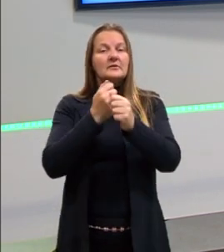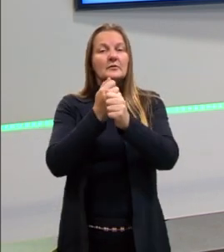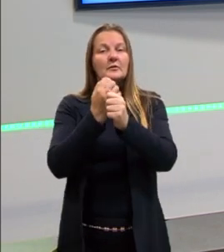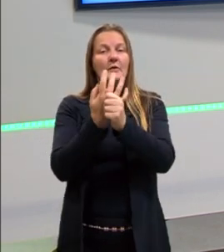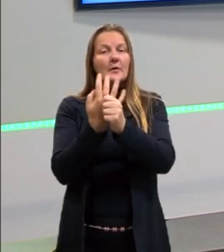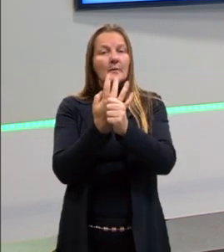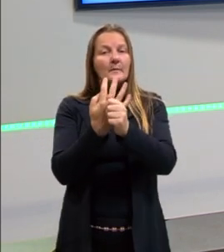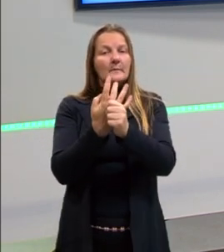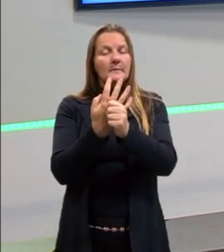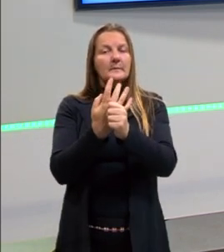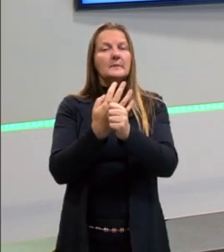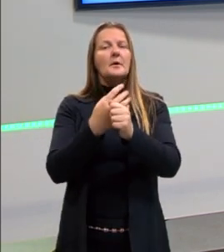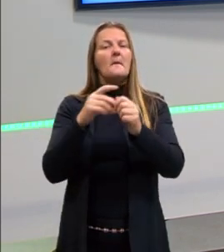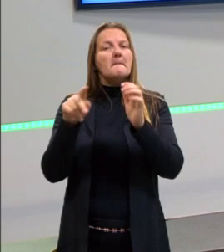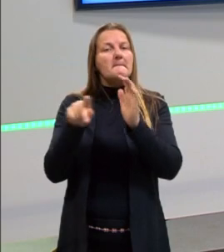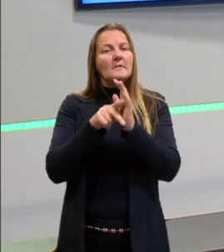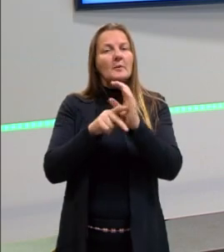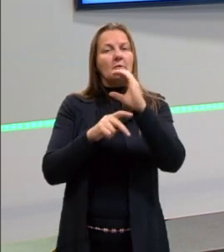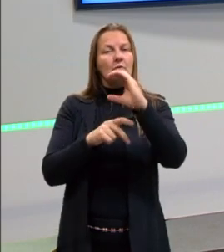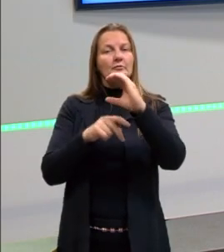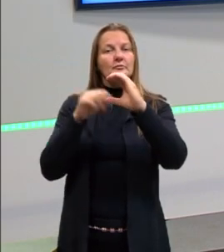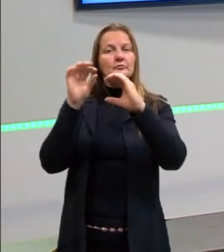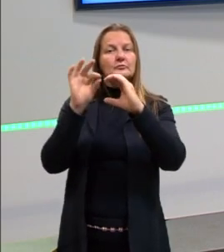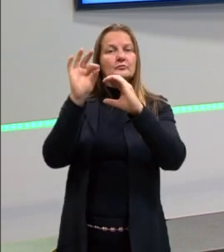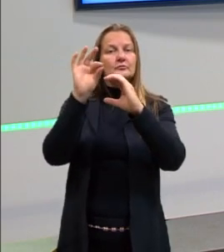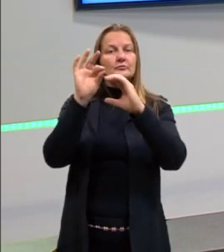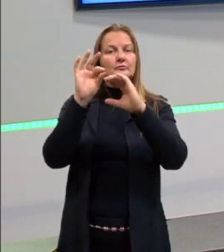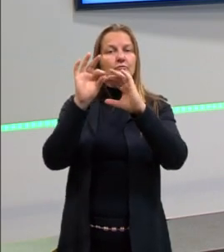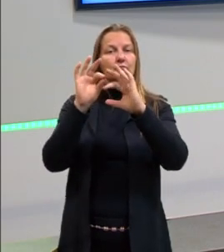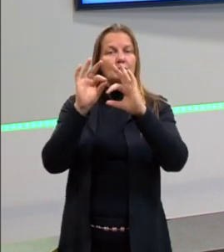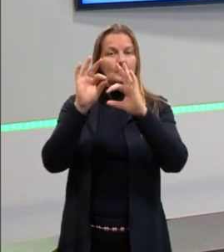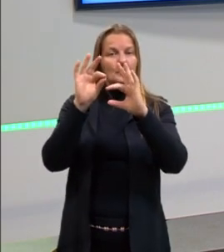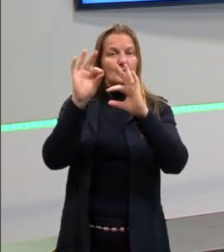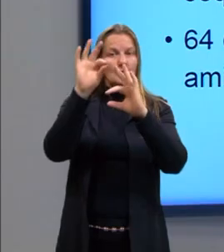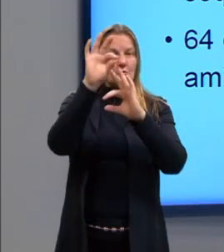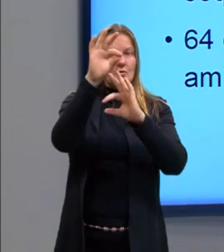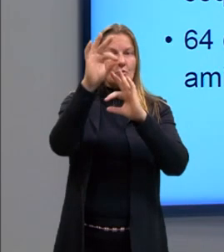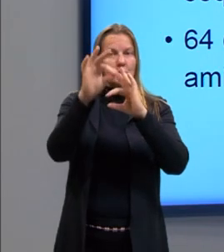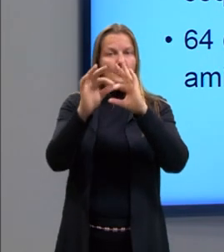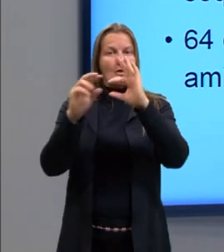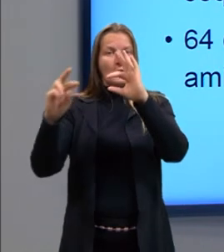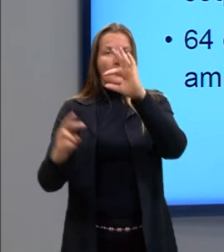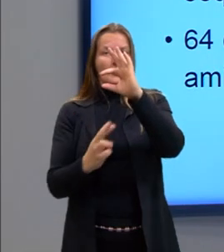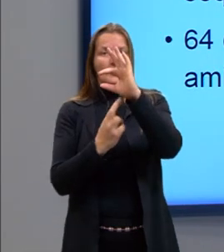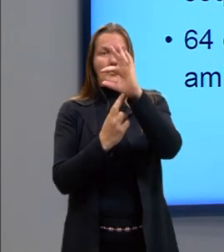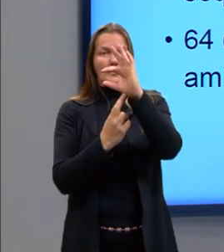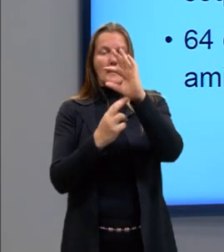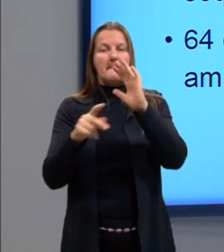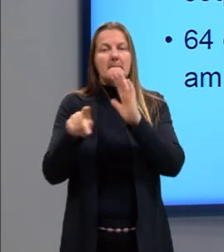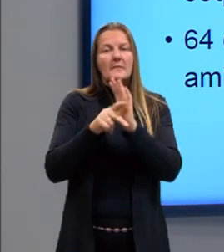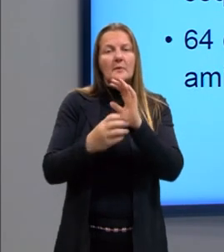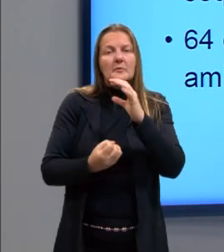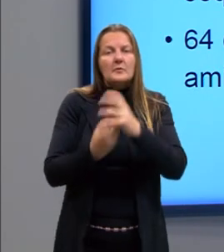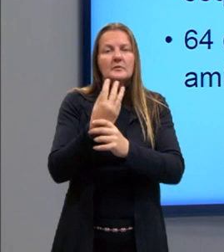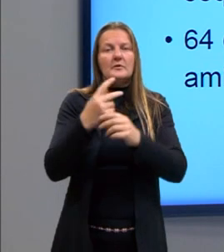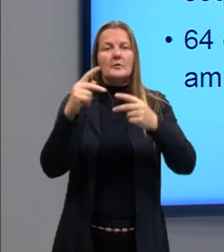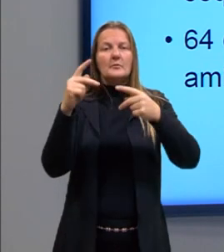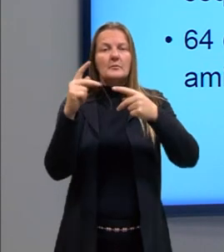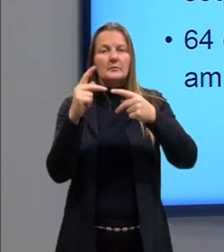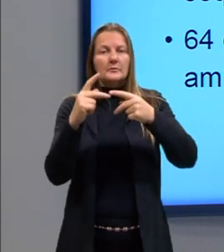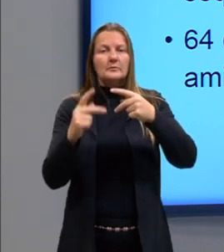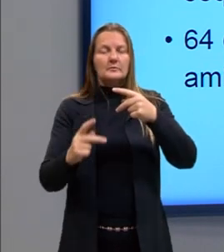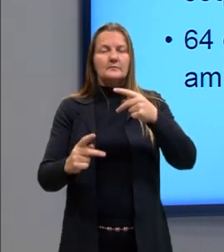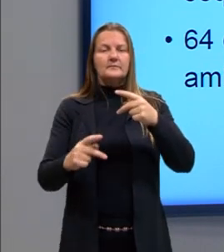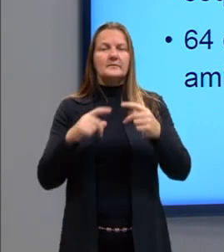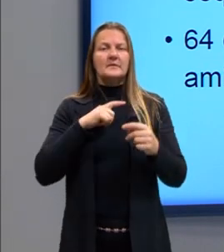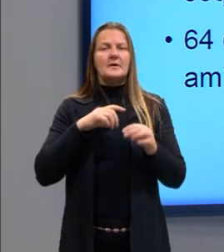necessário para a formação de uma proteína. Então, o aminoácido é